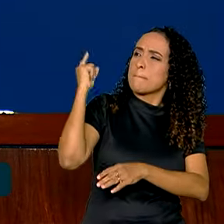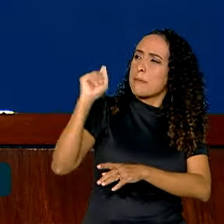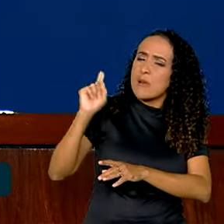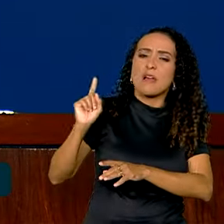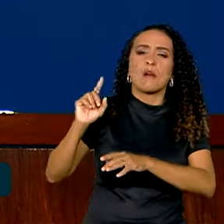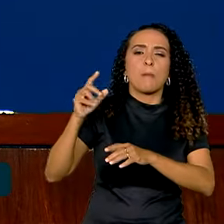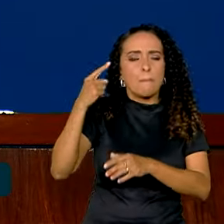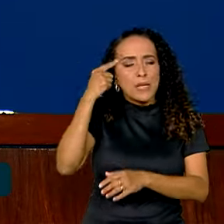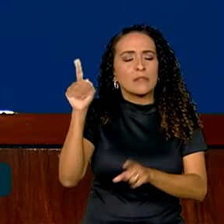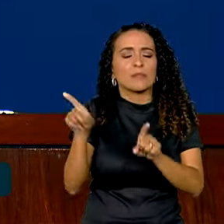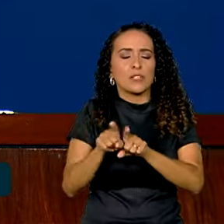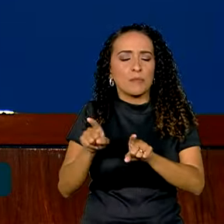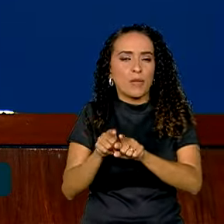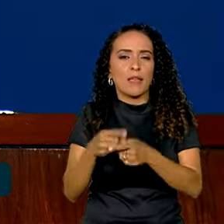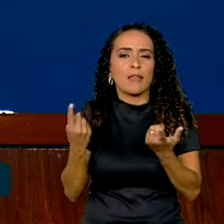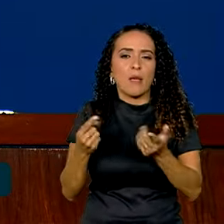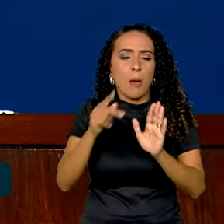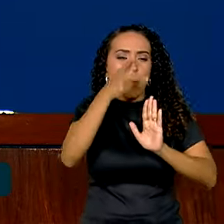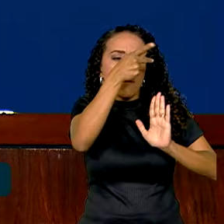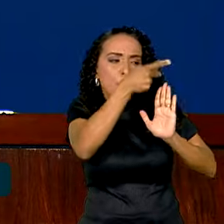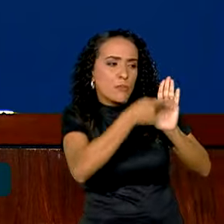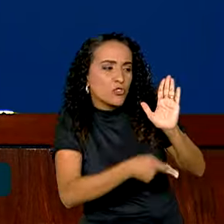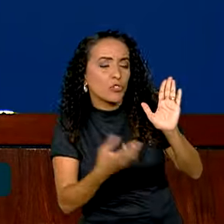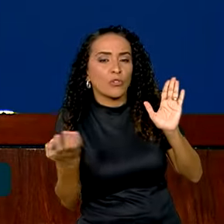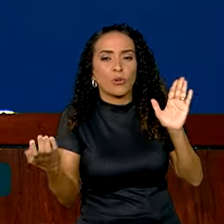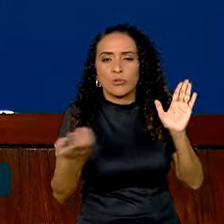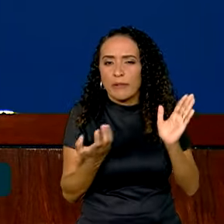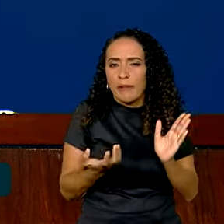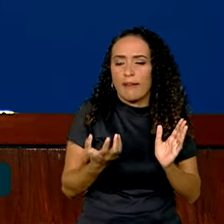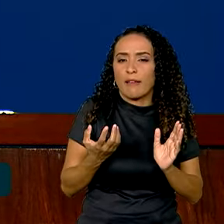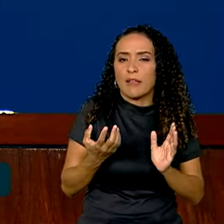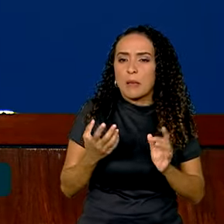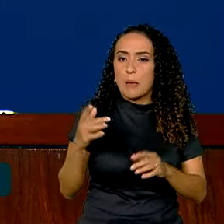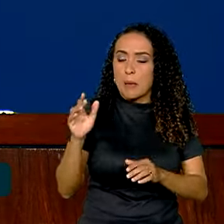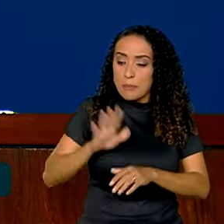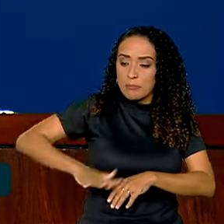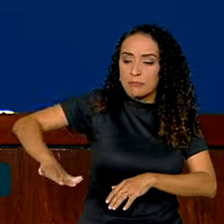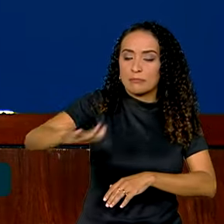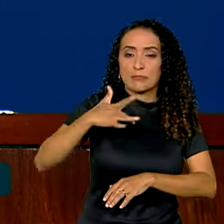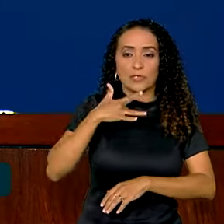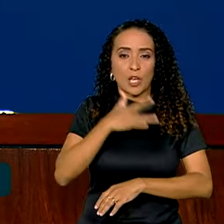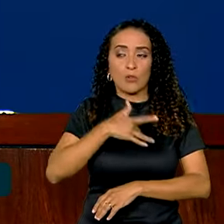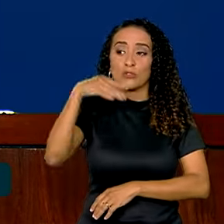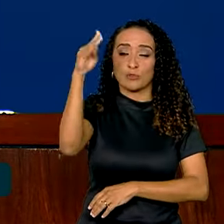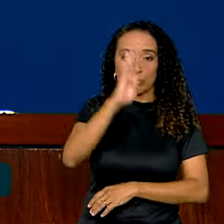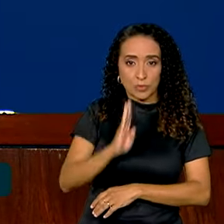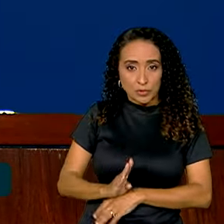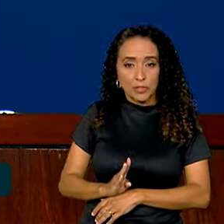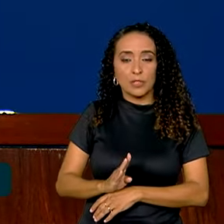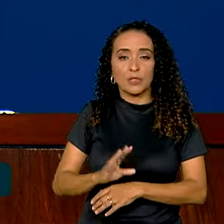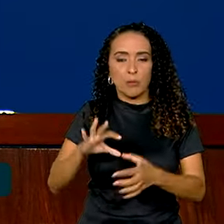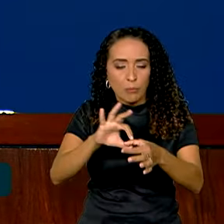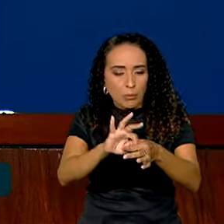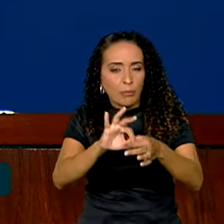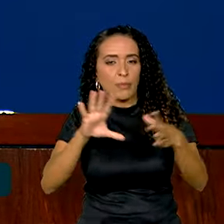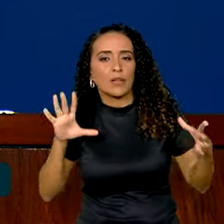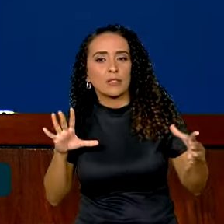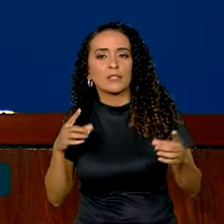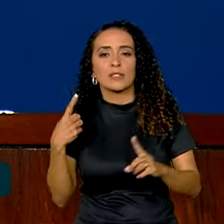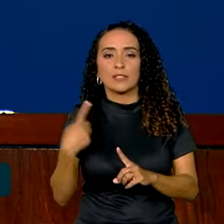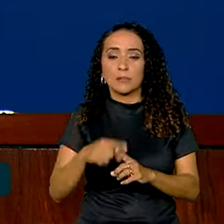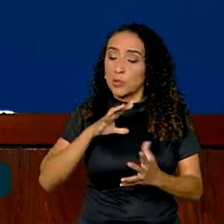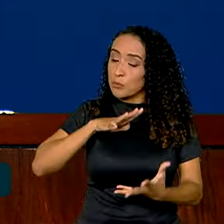pensamos também que projeto nós queremos para a saúde, para o Brasil, para a democracia e